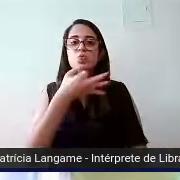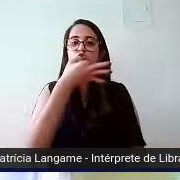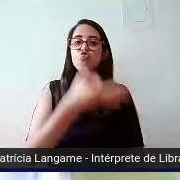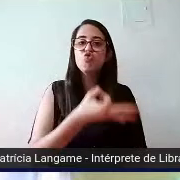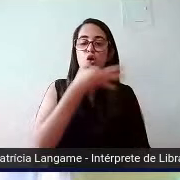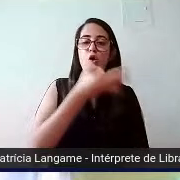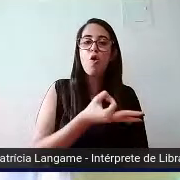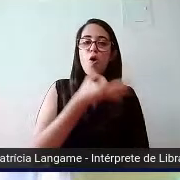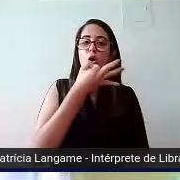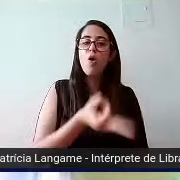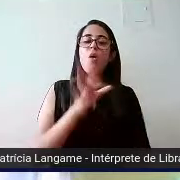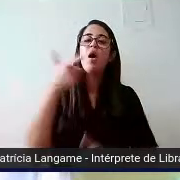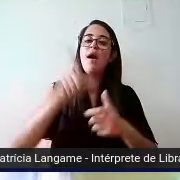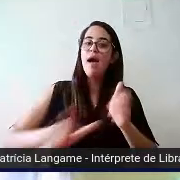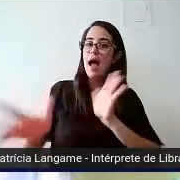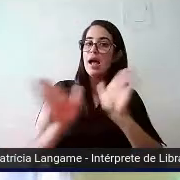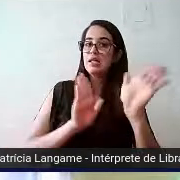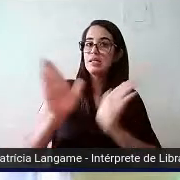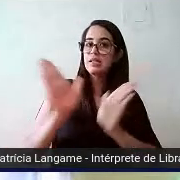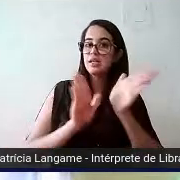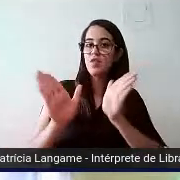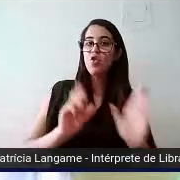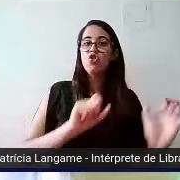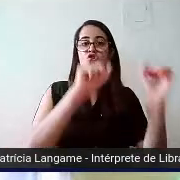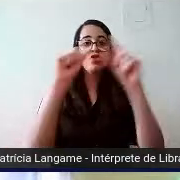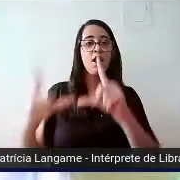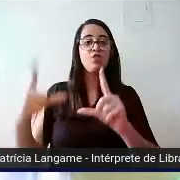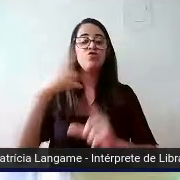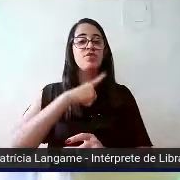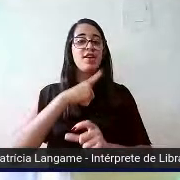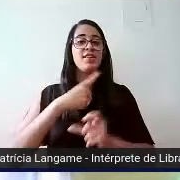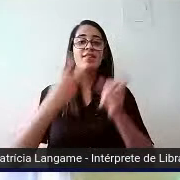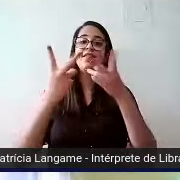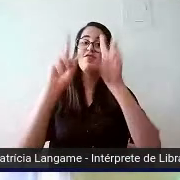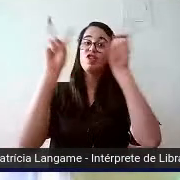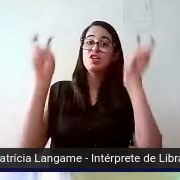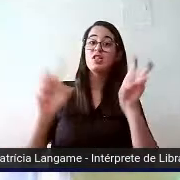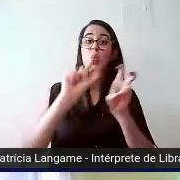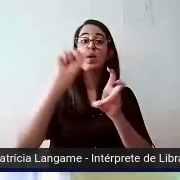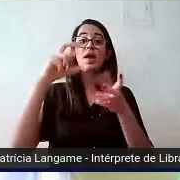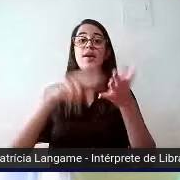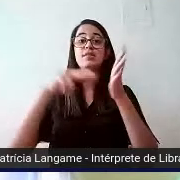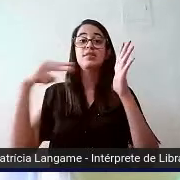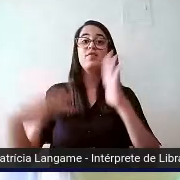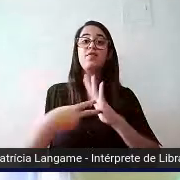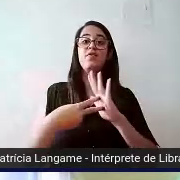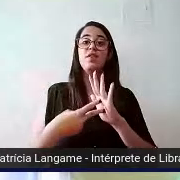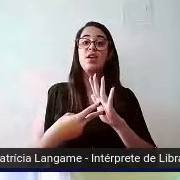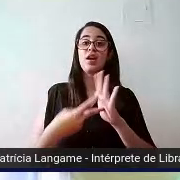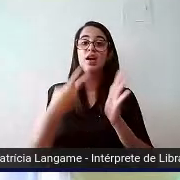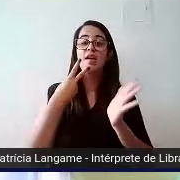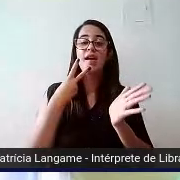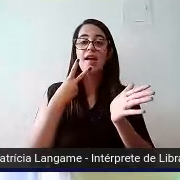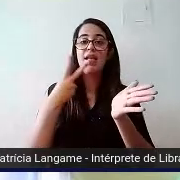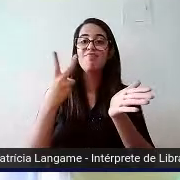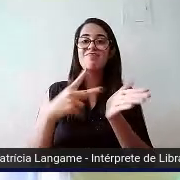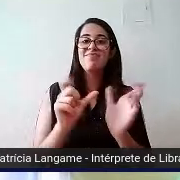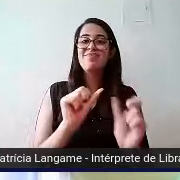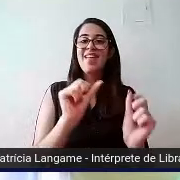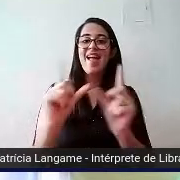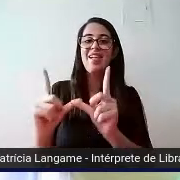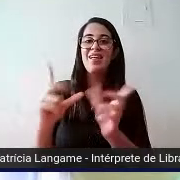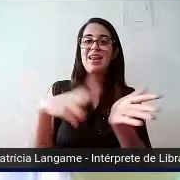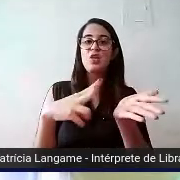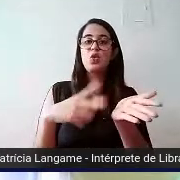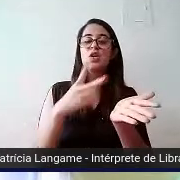tornarem eles acessíveis. Então, no slide, a gente tem uma definição do que são leitores de tela. Então, eu coloco assim,